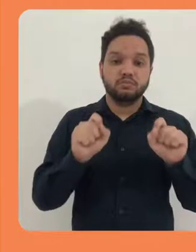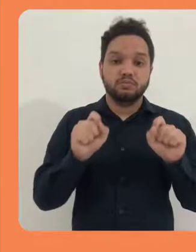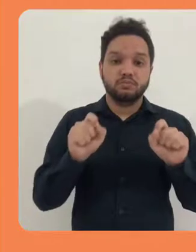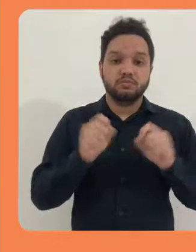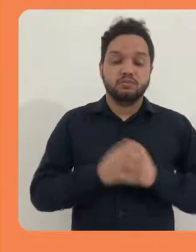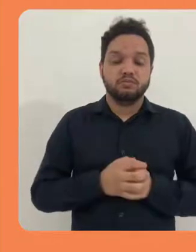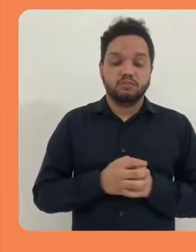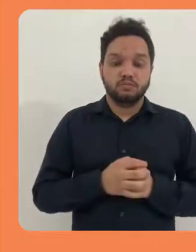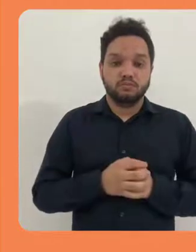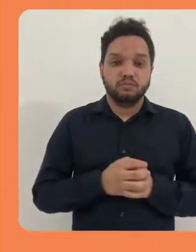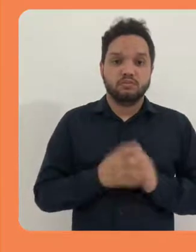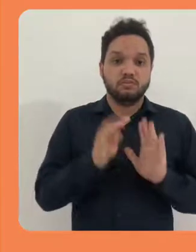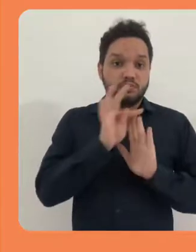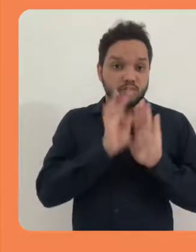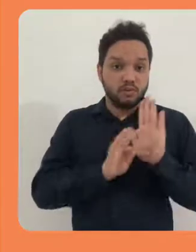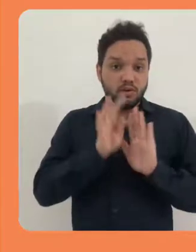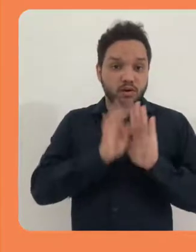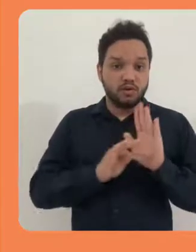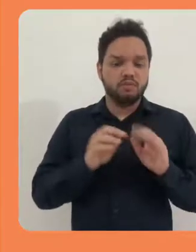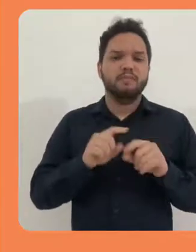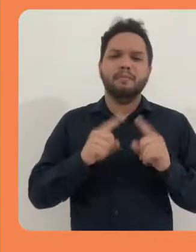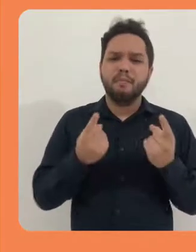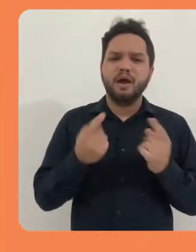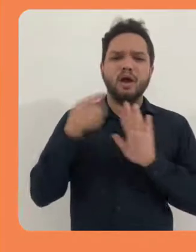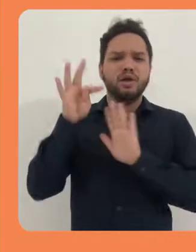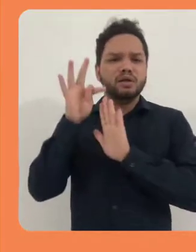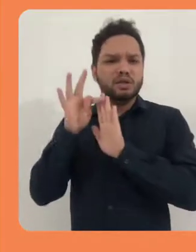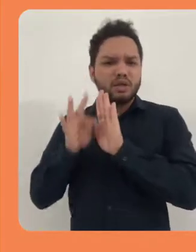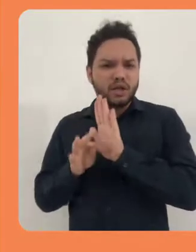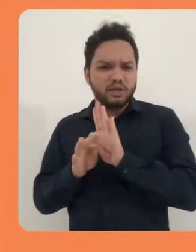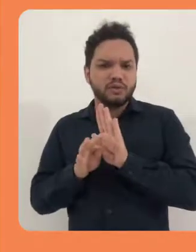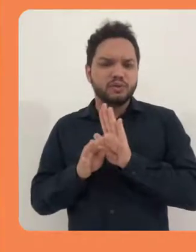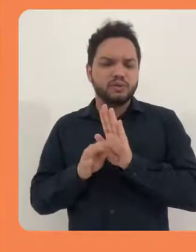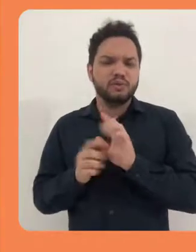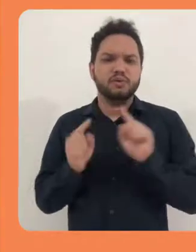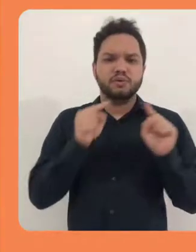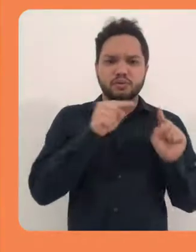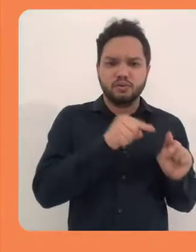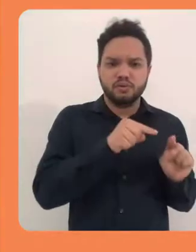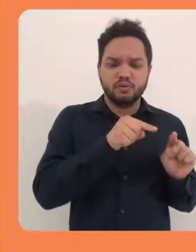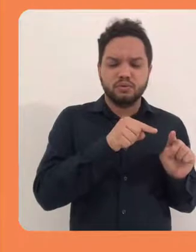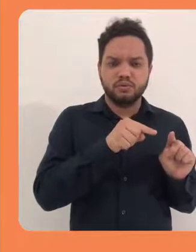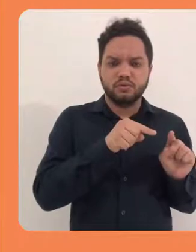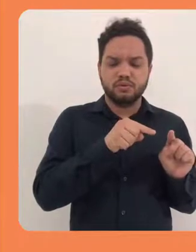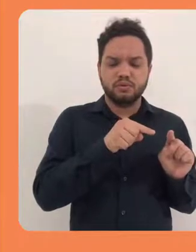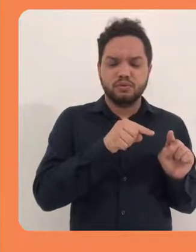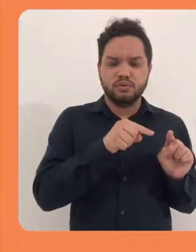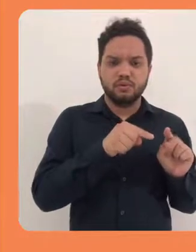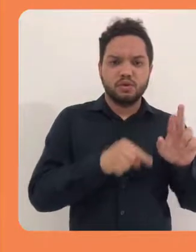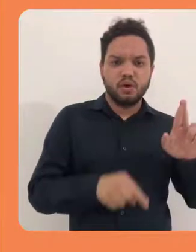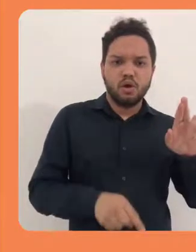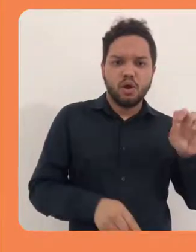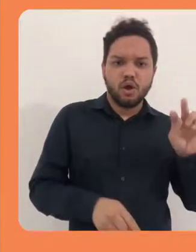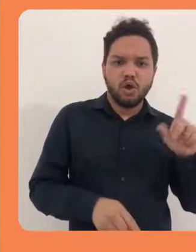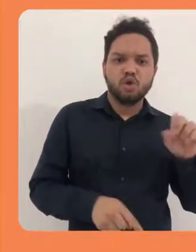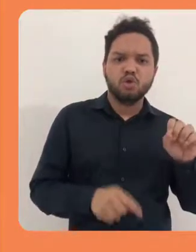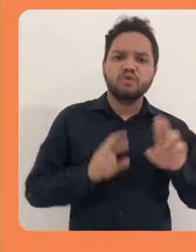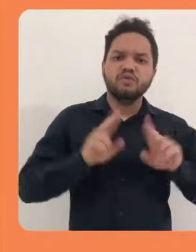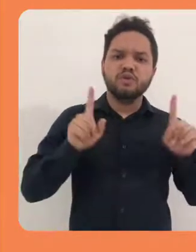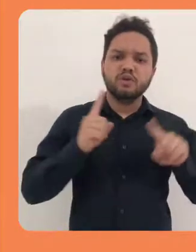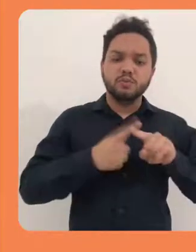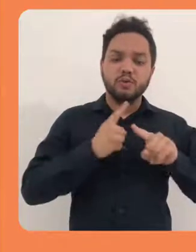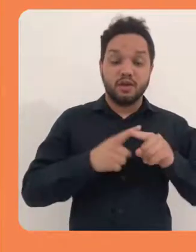Podemos também incluir um texto. Qual a diferença entre o texto e o